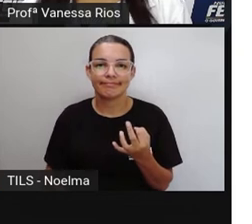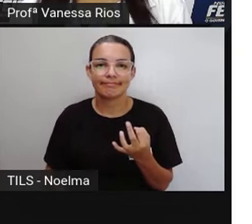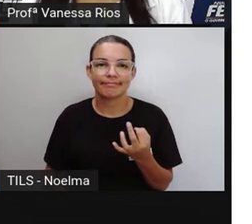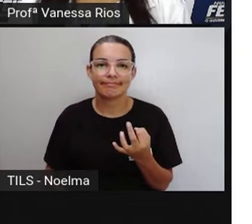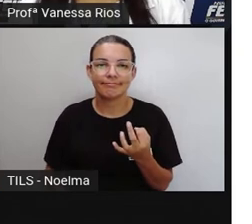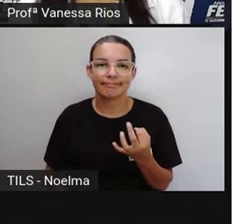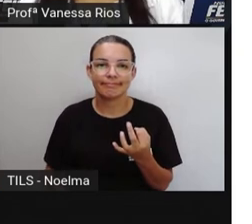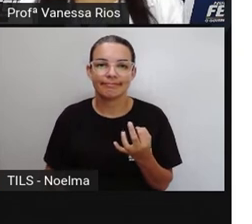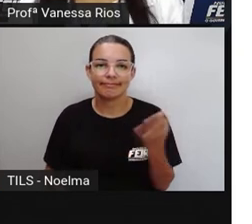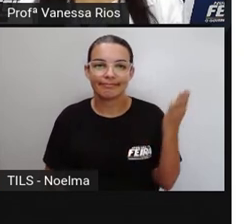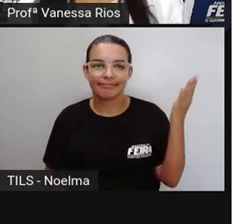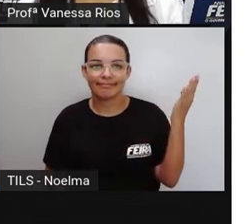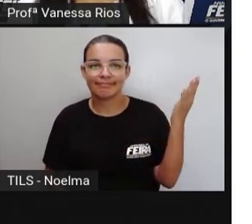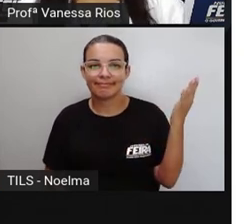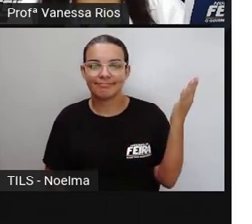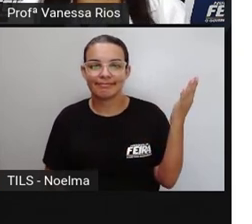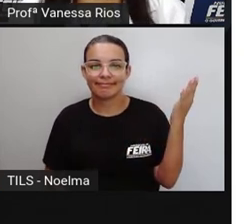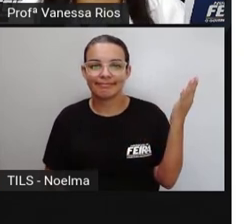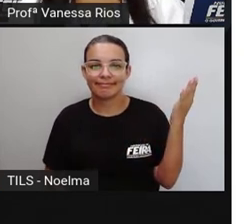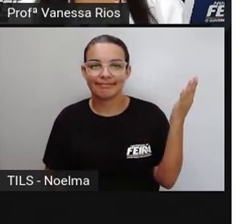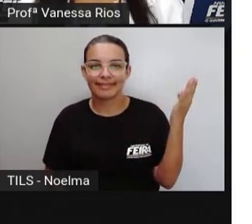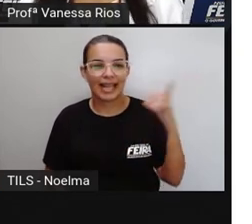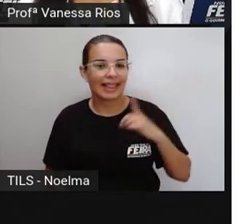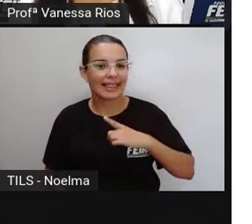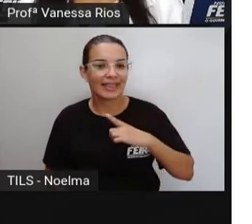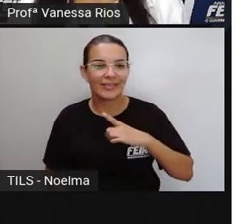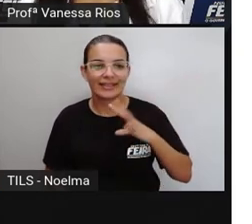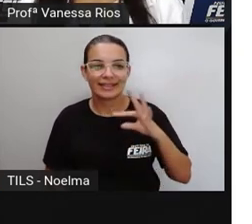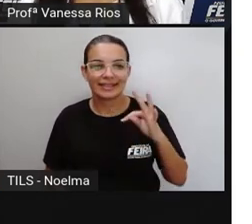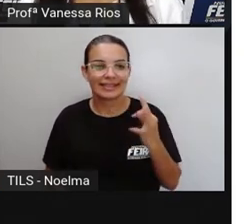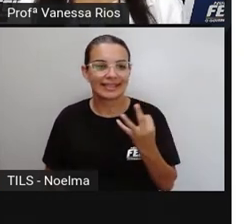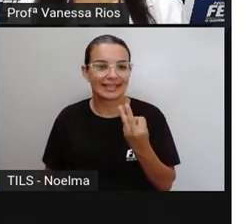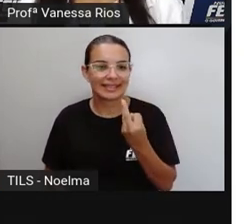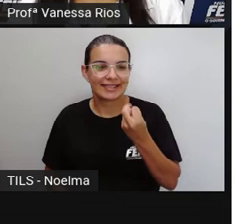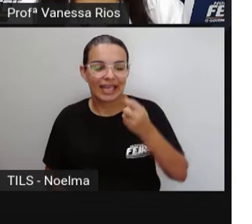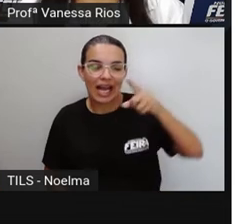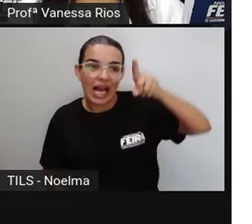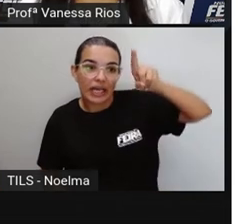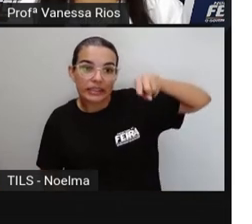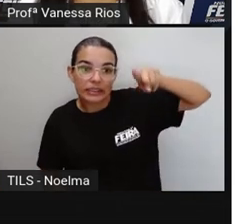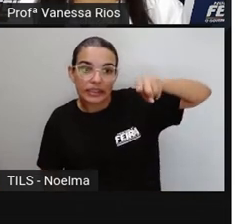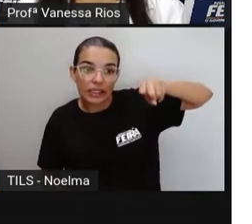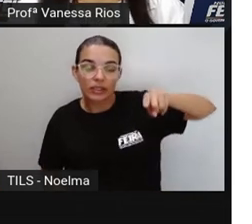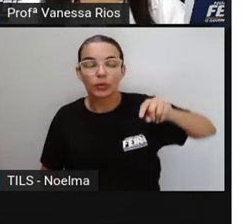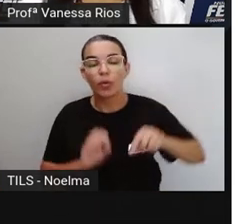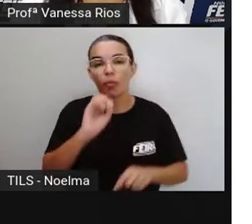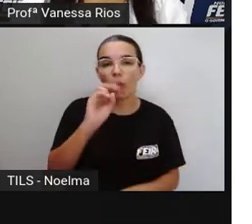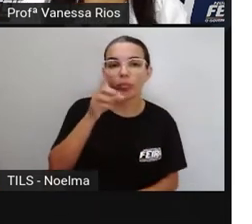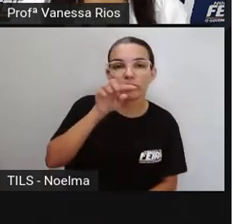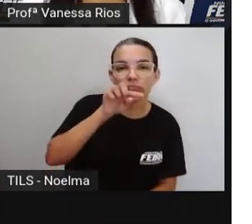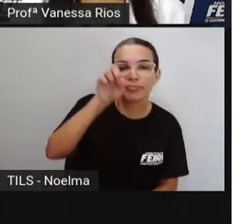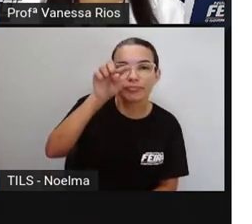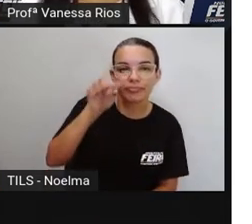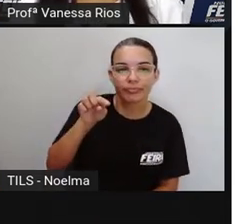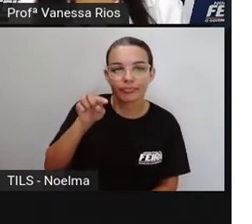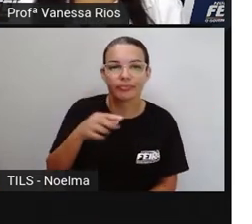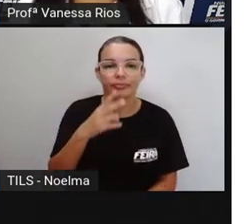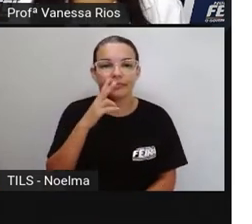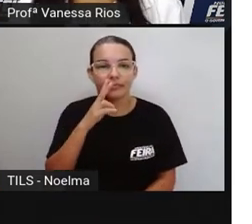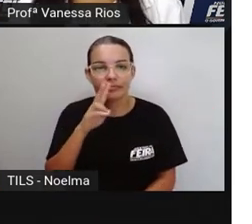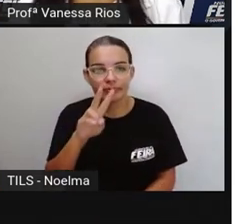Então, abóbora, pêssego, lâmina, energético,